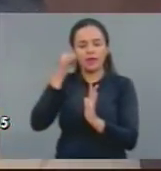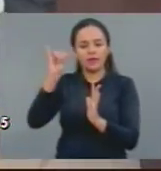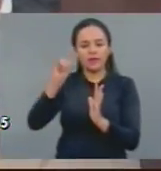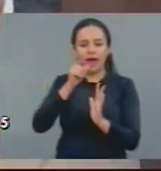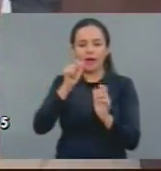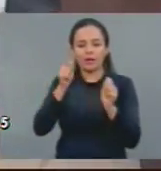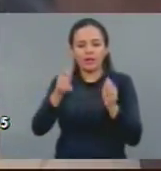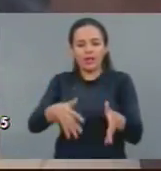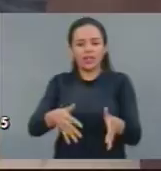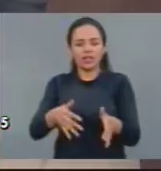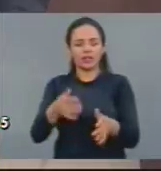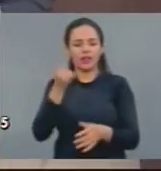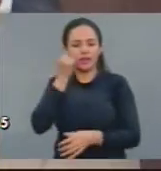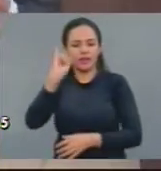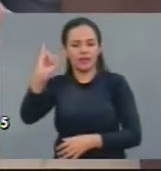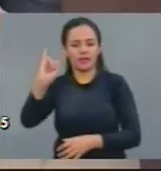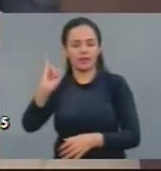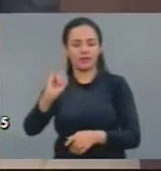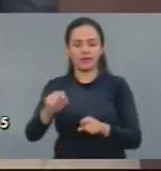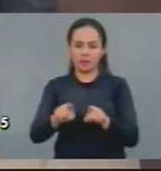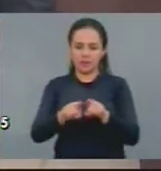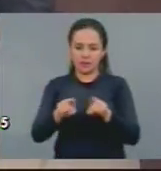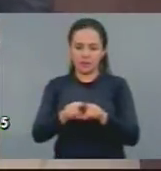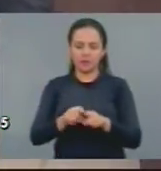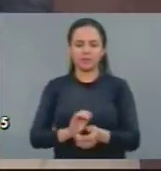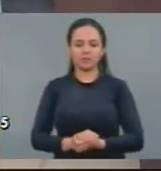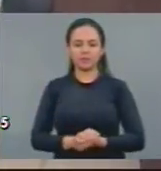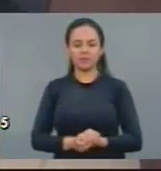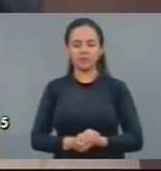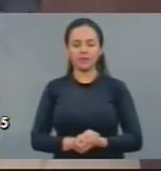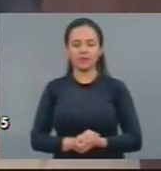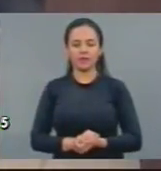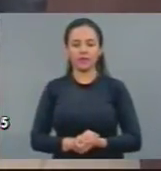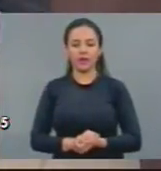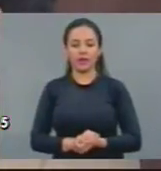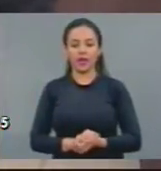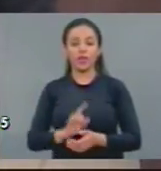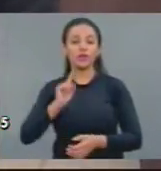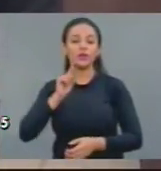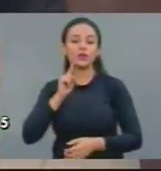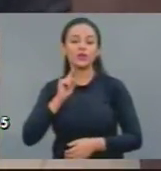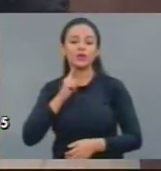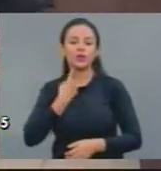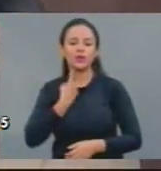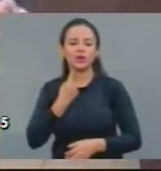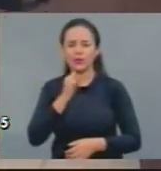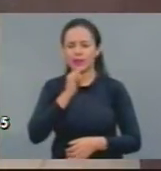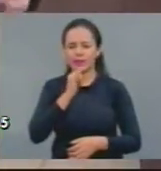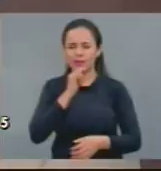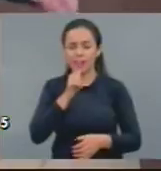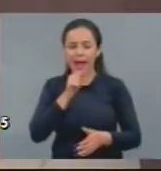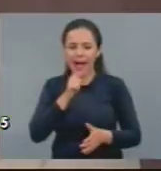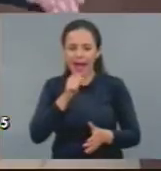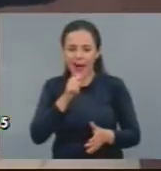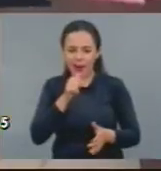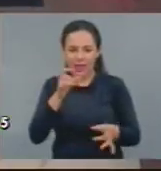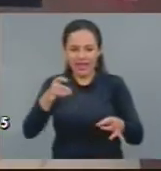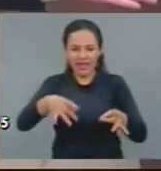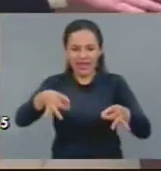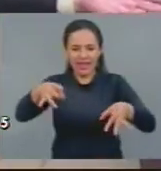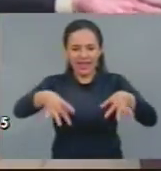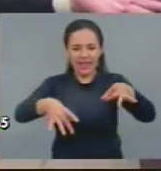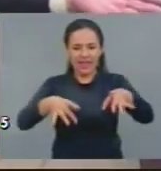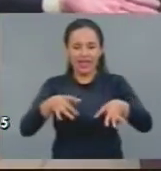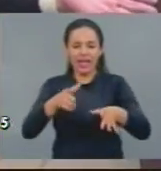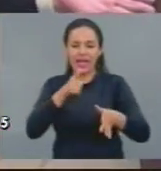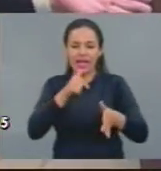atividades econômicas de uso intensivo de água, contaminação da água, como, por exemplo, 73% dos